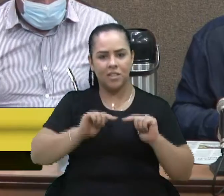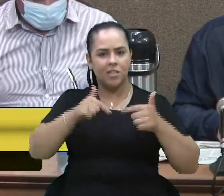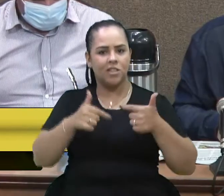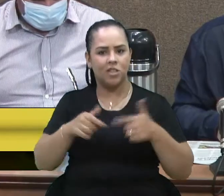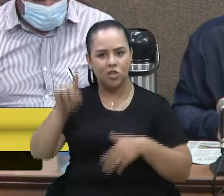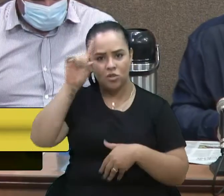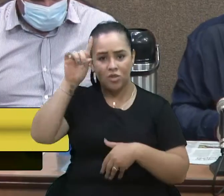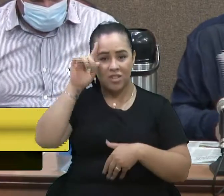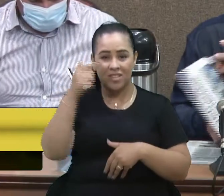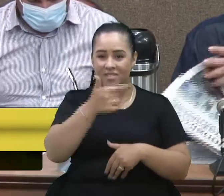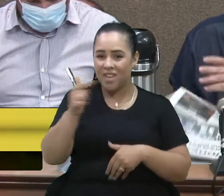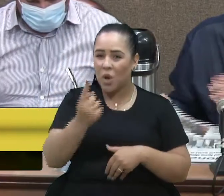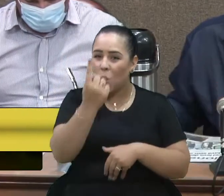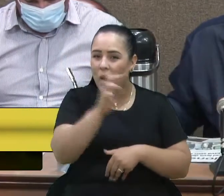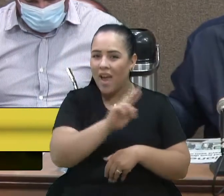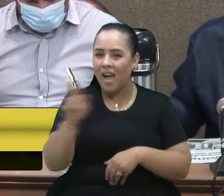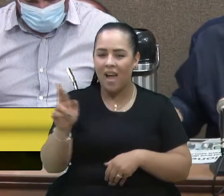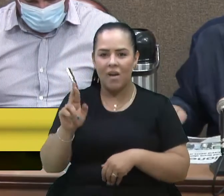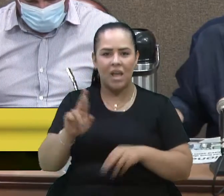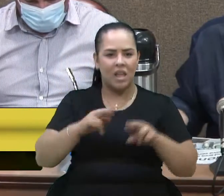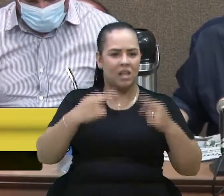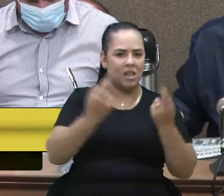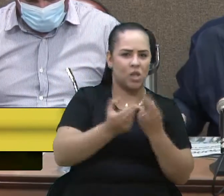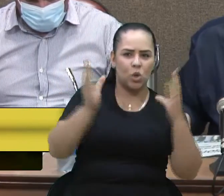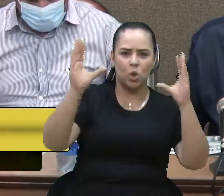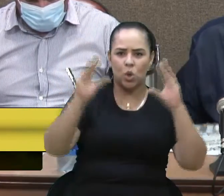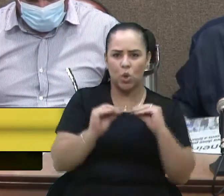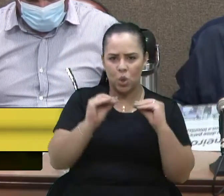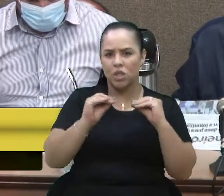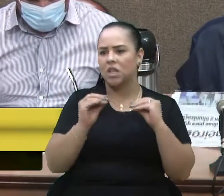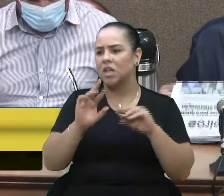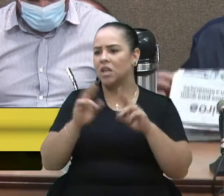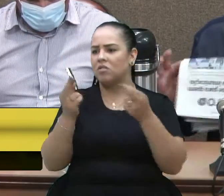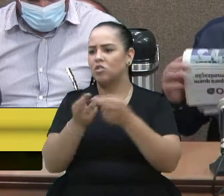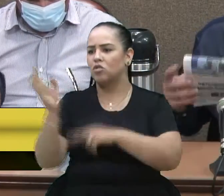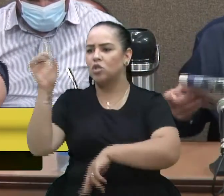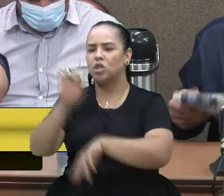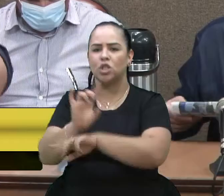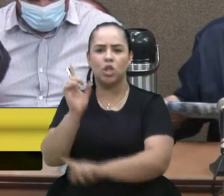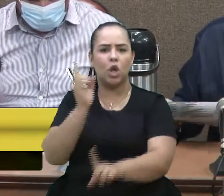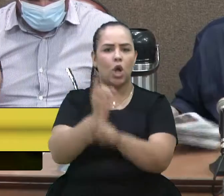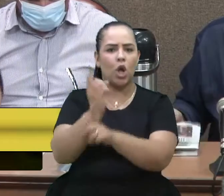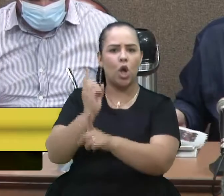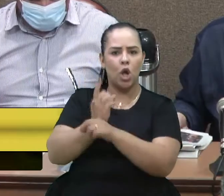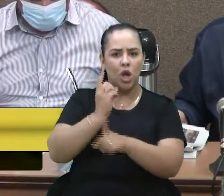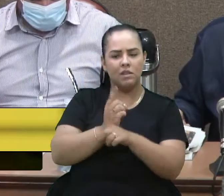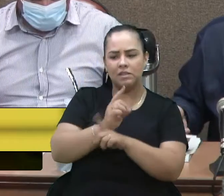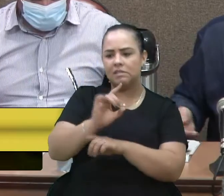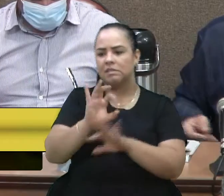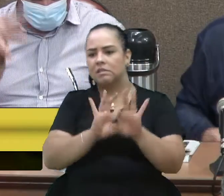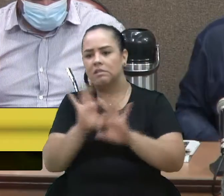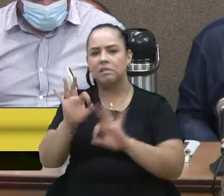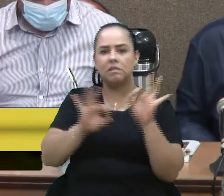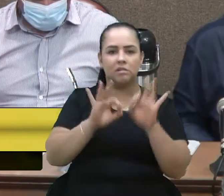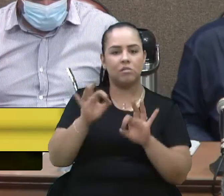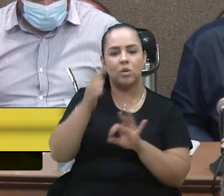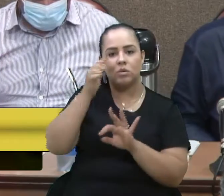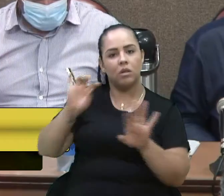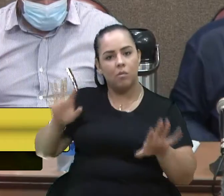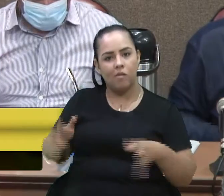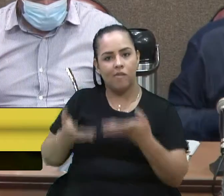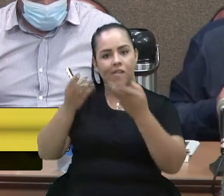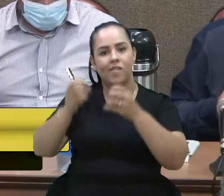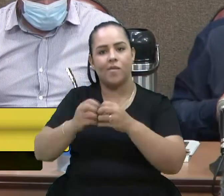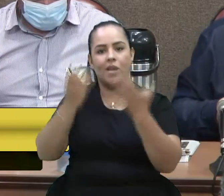ganhar um centavo, é reunião de noite, é de dia que se encontram, dão um jeito ali e tal, para promover essa